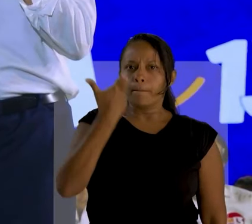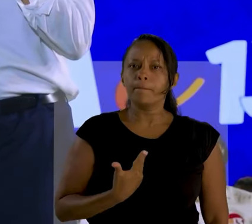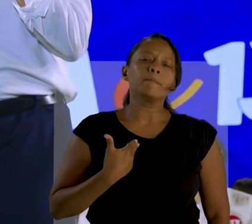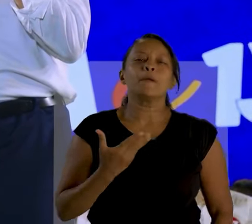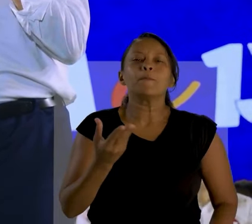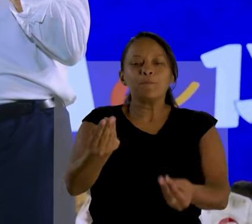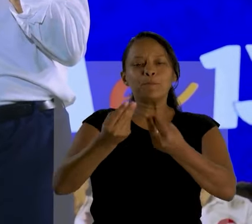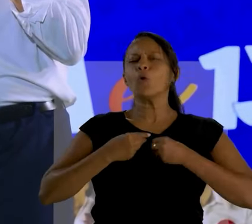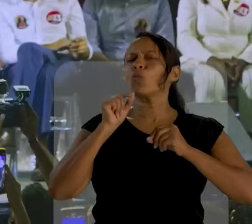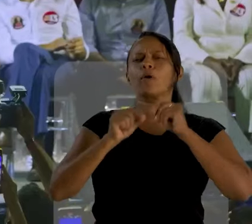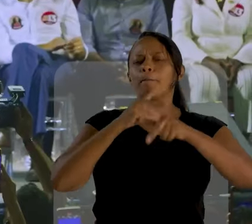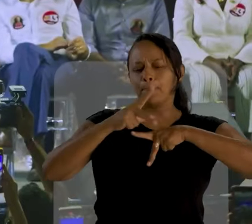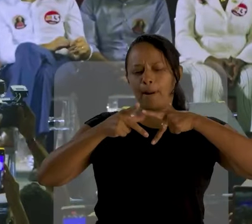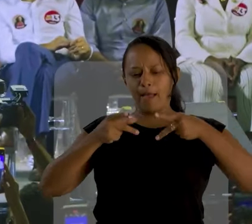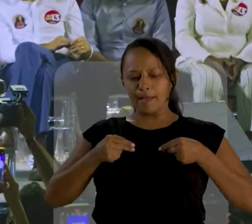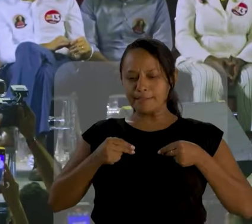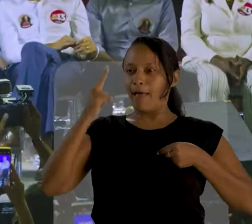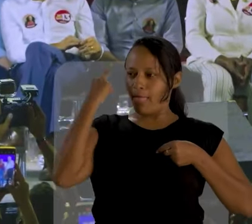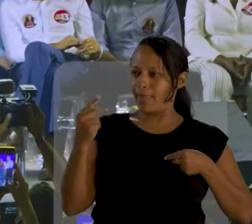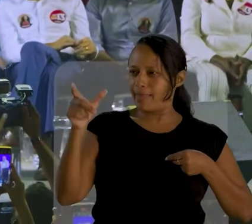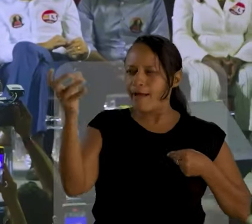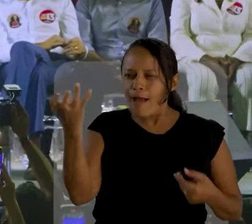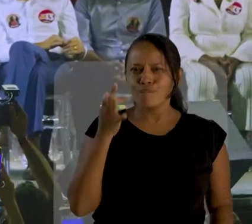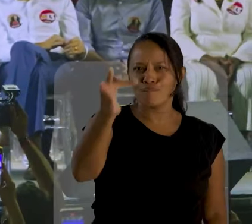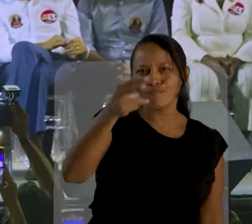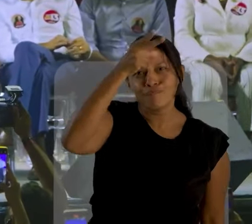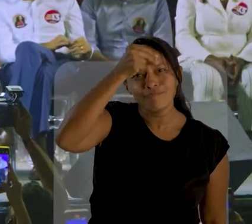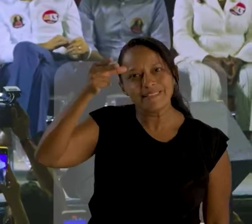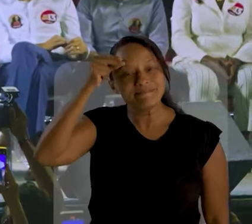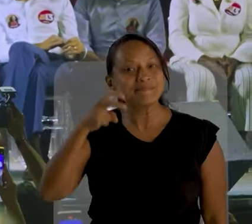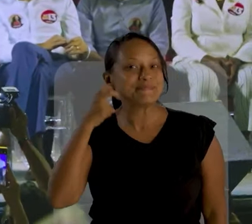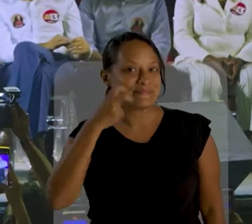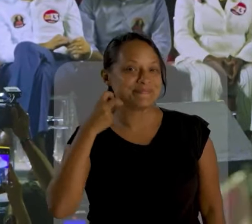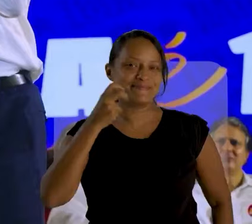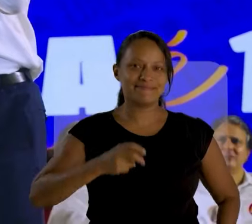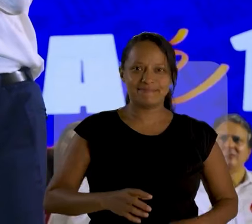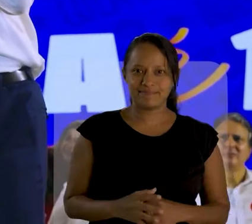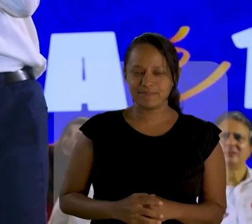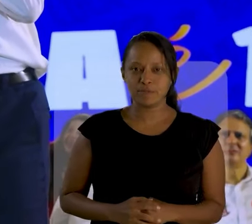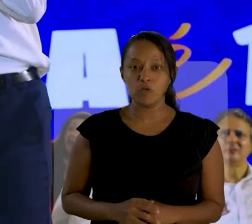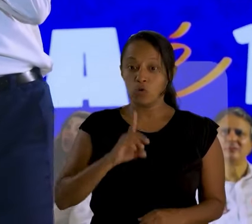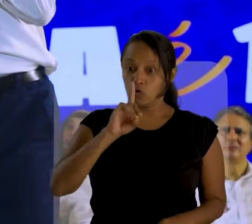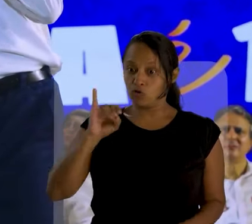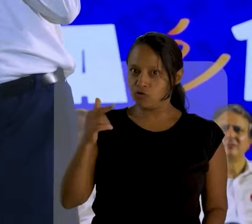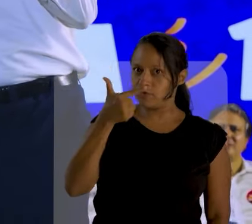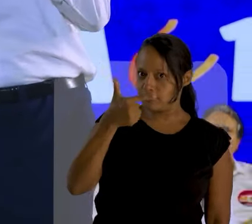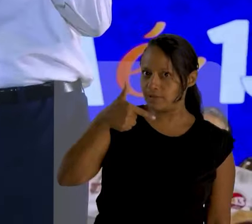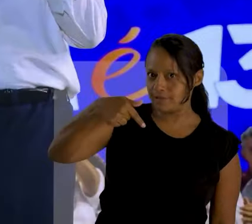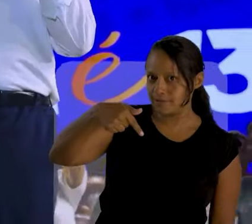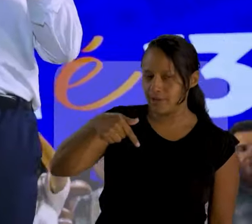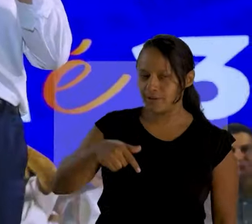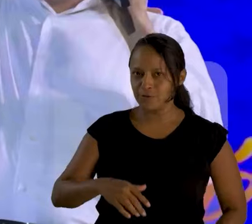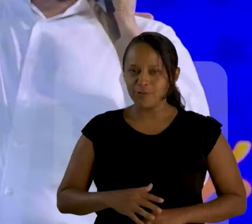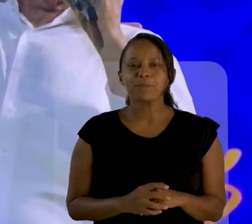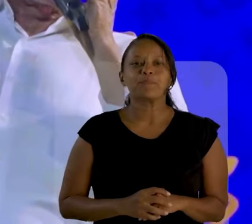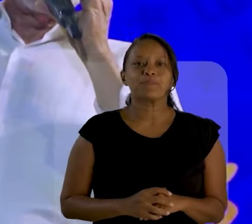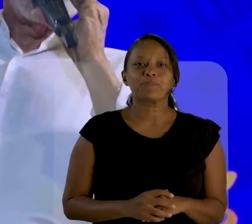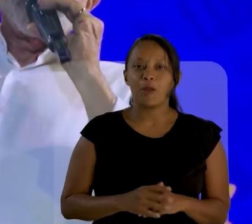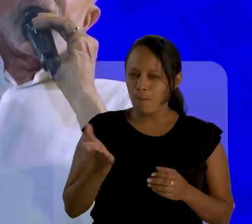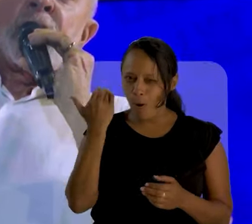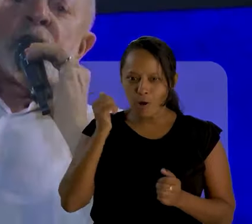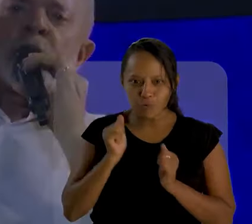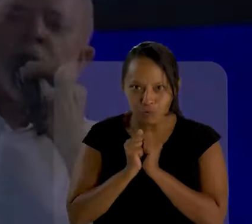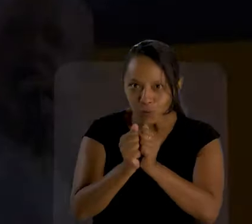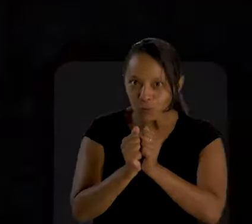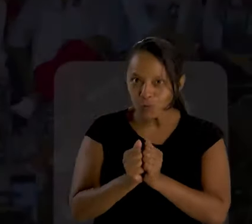acreditem em mim. Que me desse de presente a Natália de prefeita da cidade de Natal no